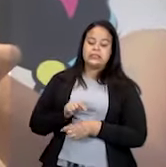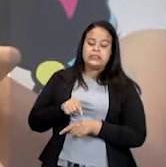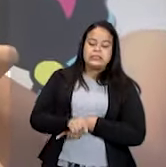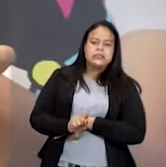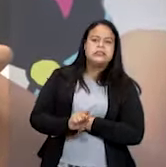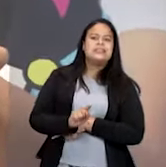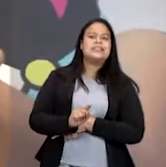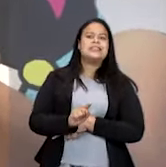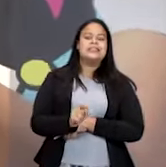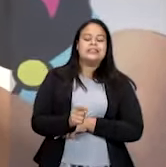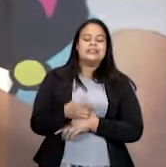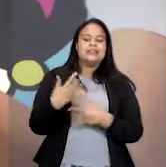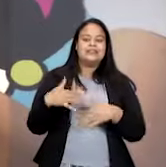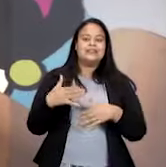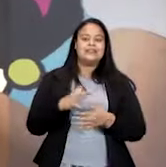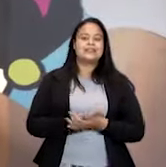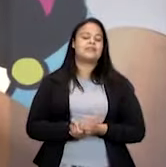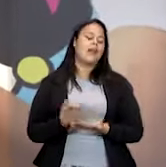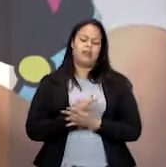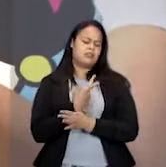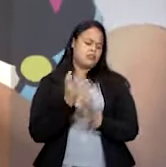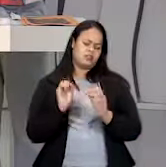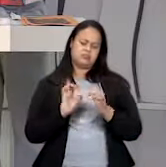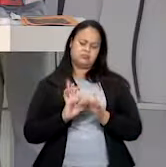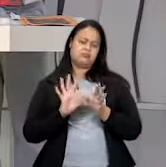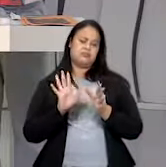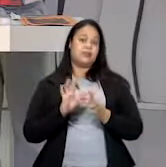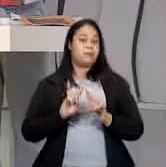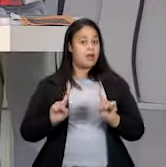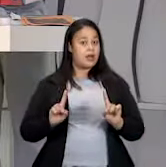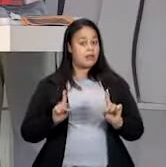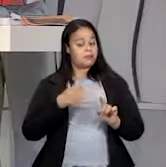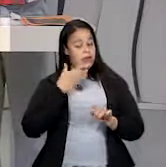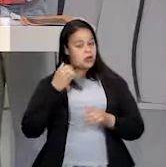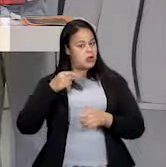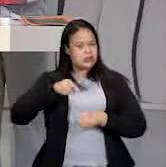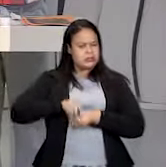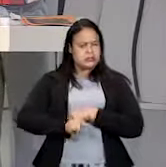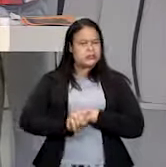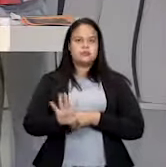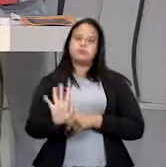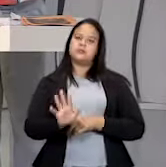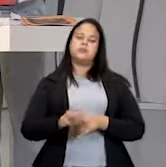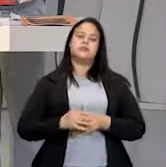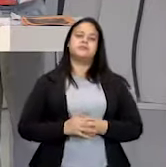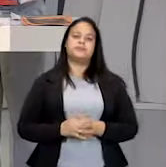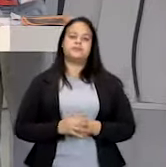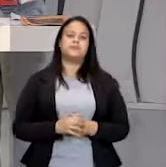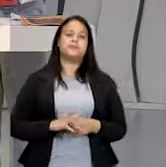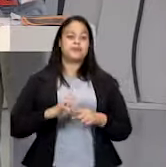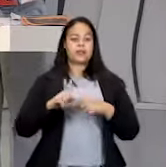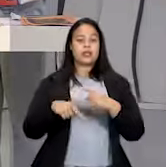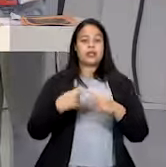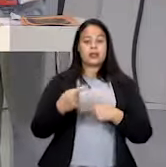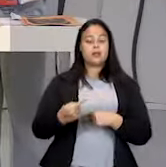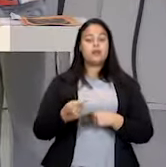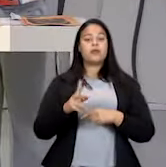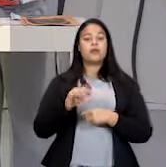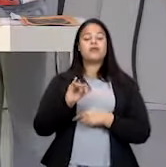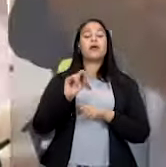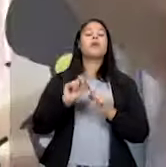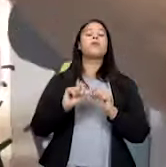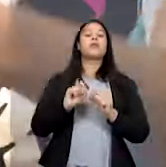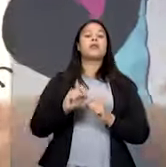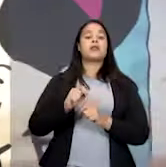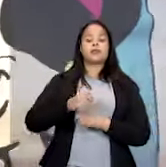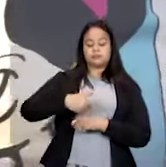sem querer. Ah, acontece. Mas é melhor que não fure. Tá bom? Depois disso, vocês vão entintar. Ou